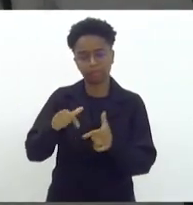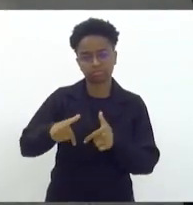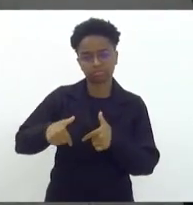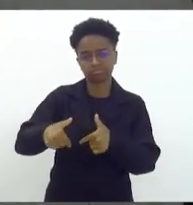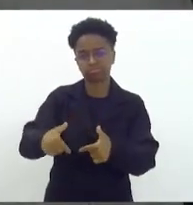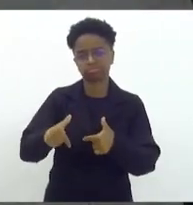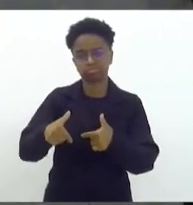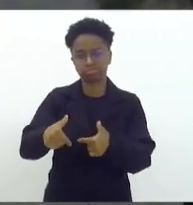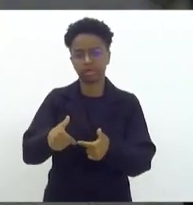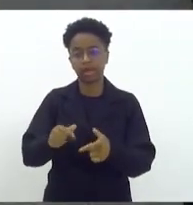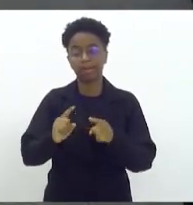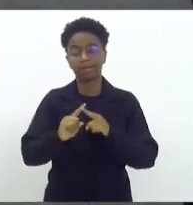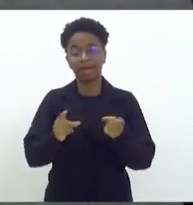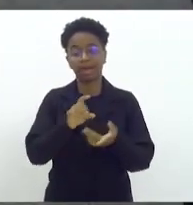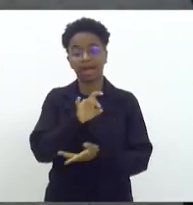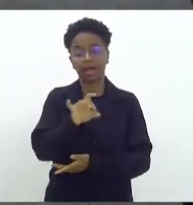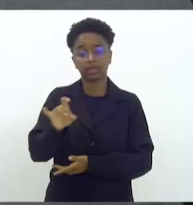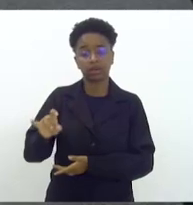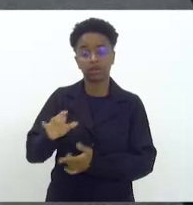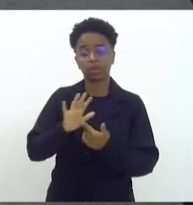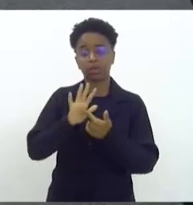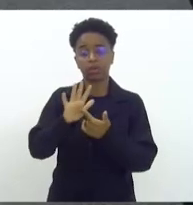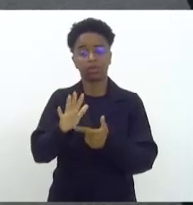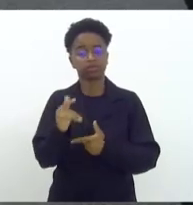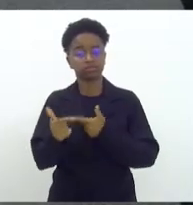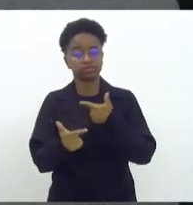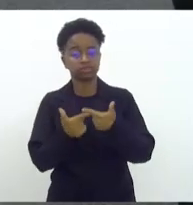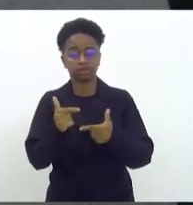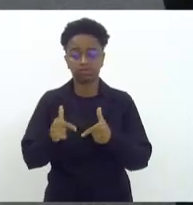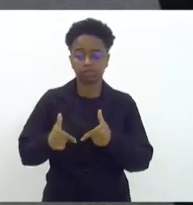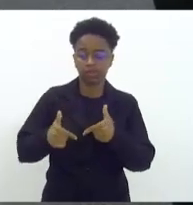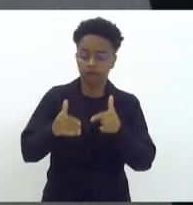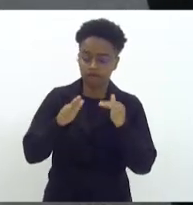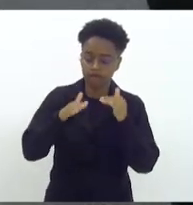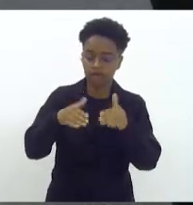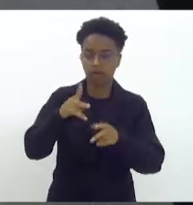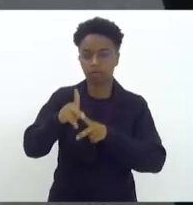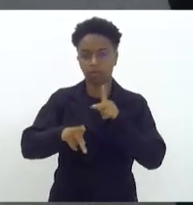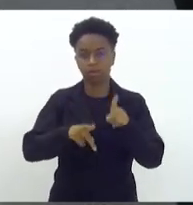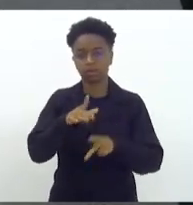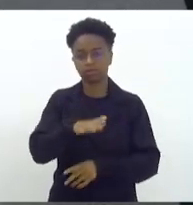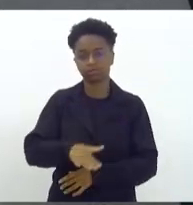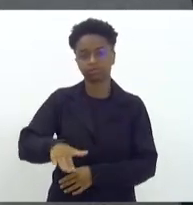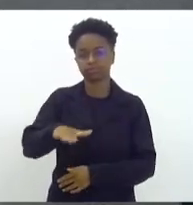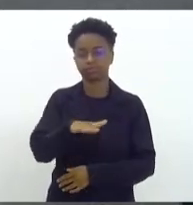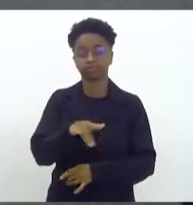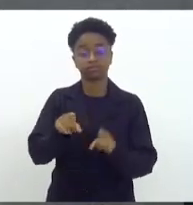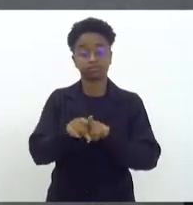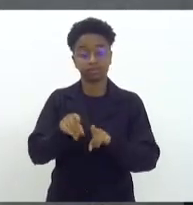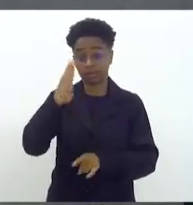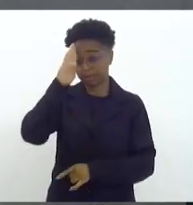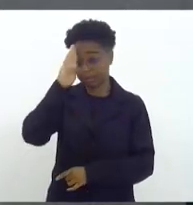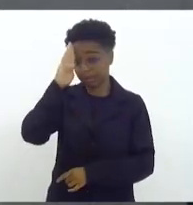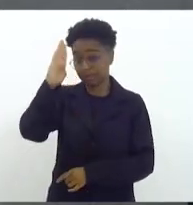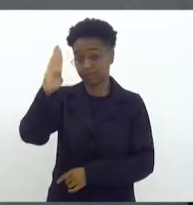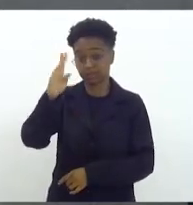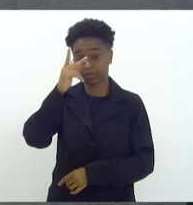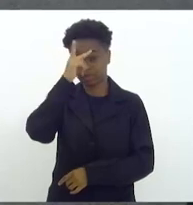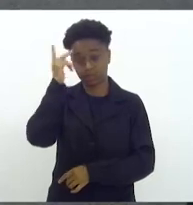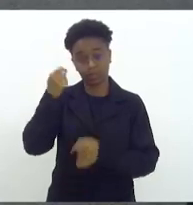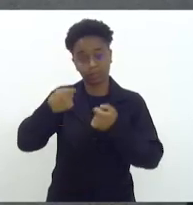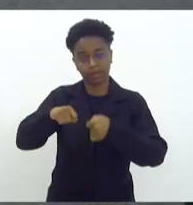sendo cada um deles uma fonte de serviços prestado à população em geral, principalmente aos mais